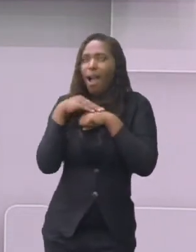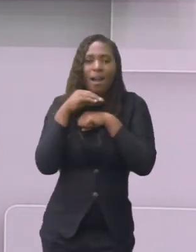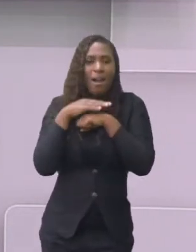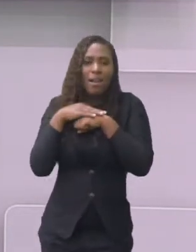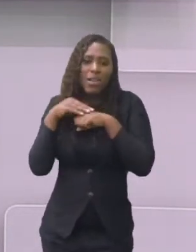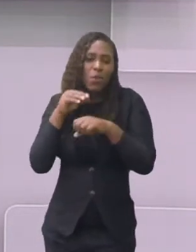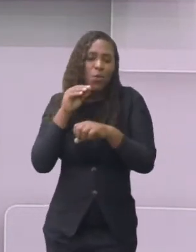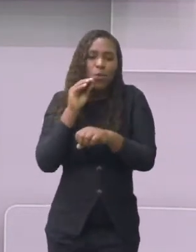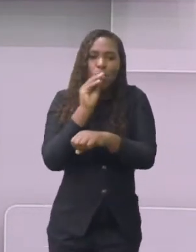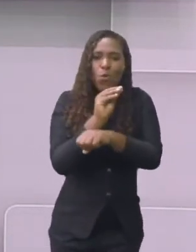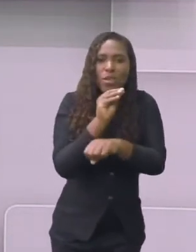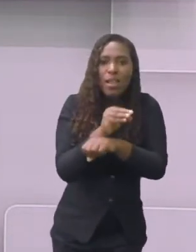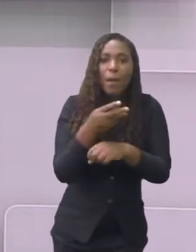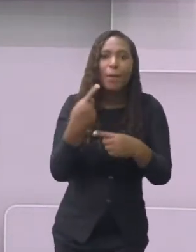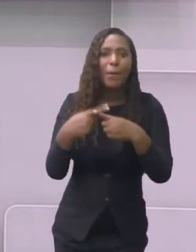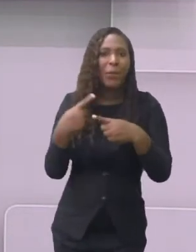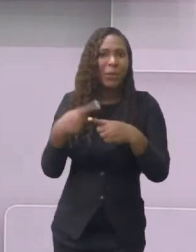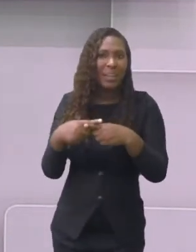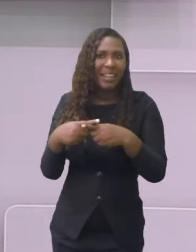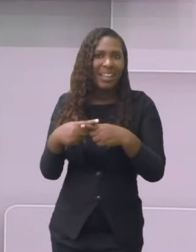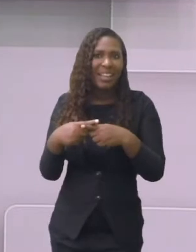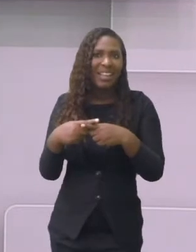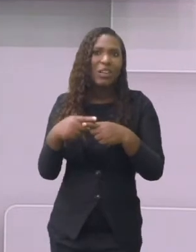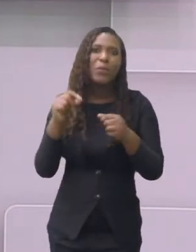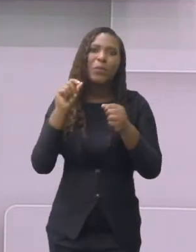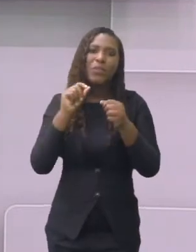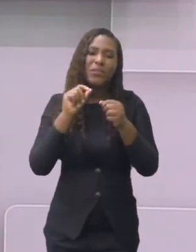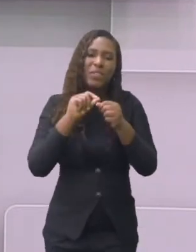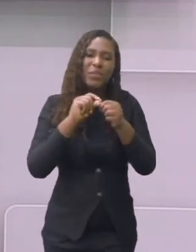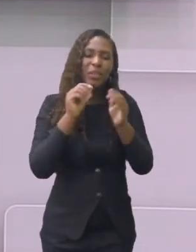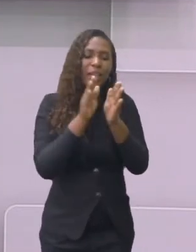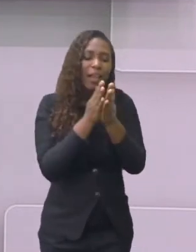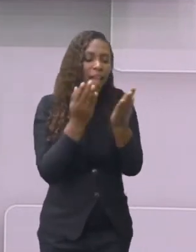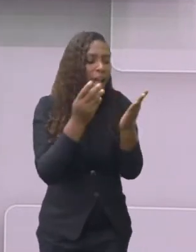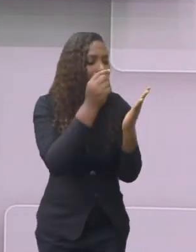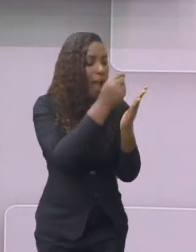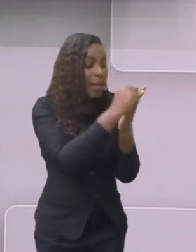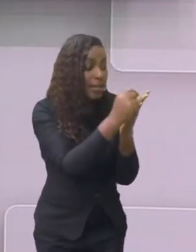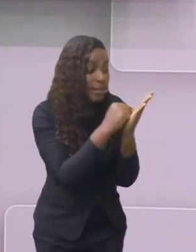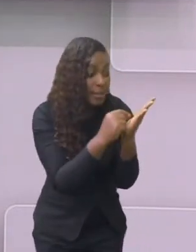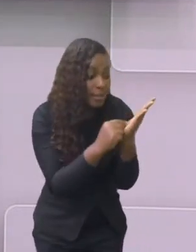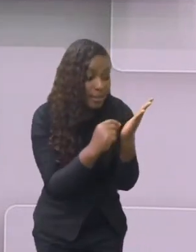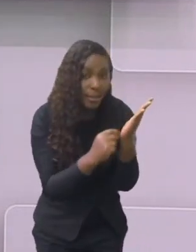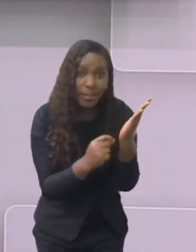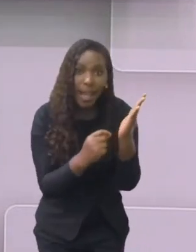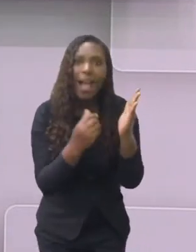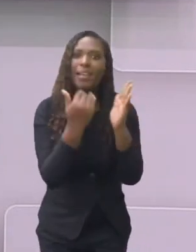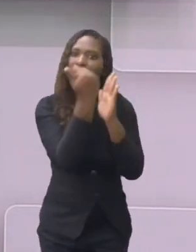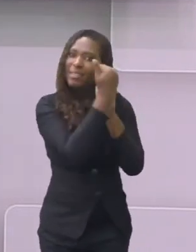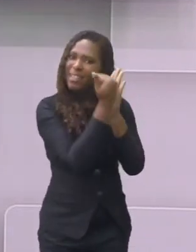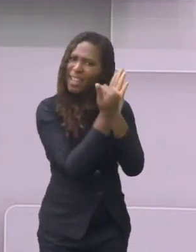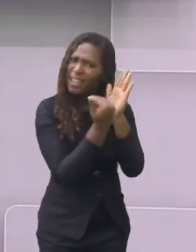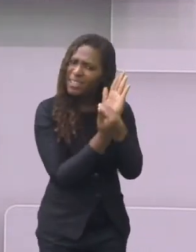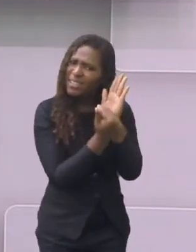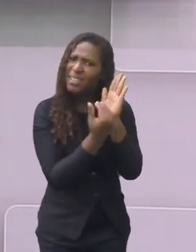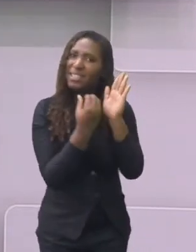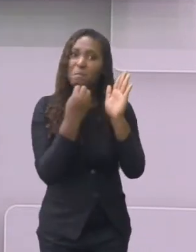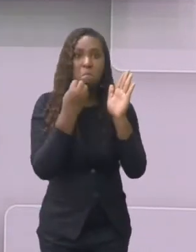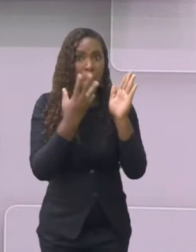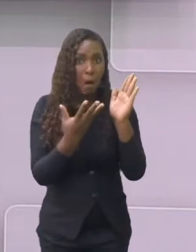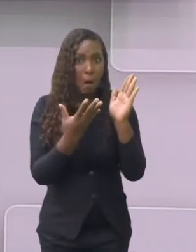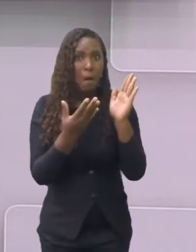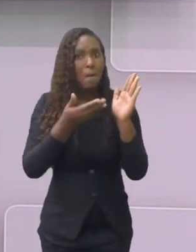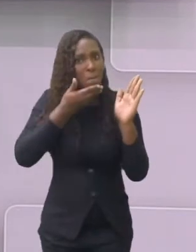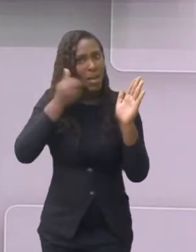principalmente as que deram certo, né. Então a pessoa escrevia ali qual era o título da receita, o que que você